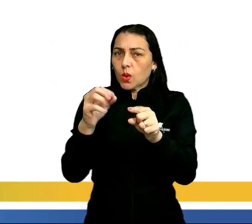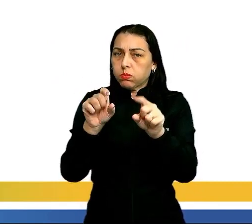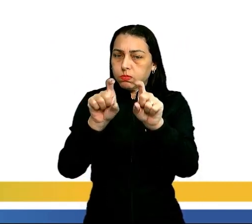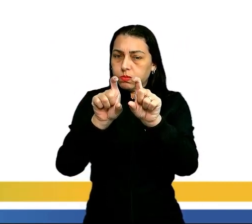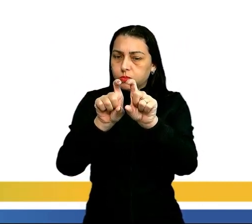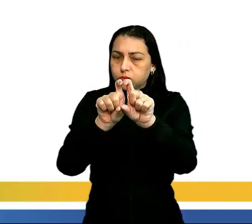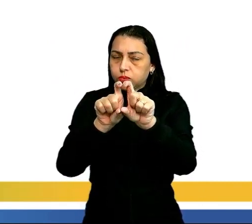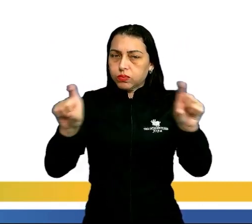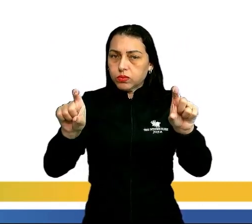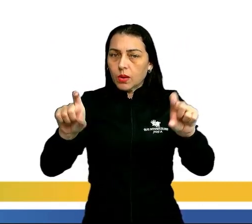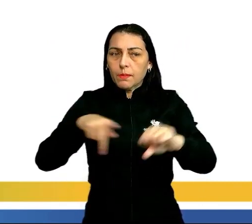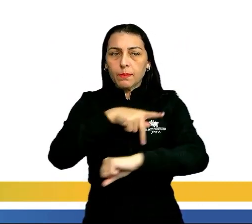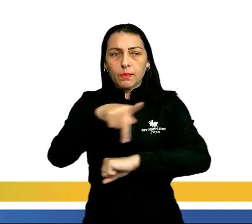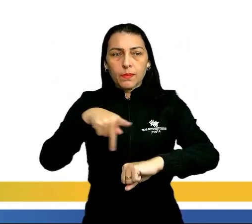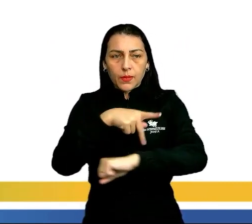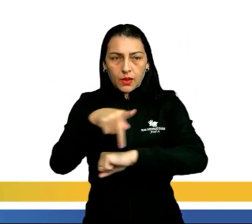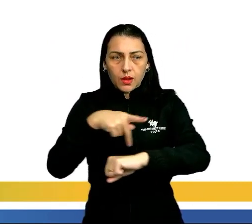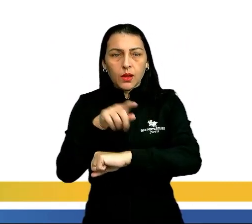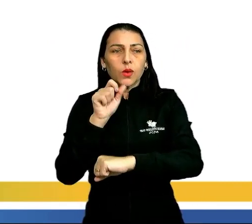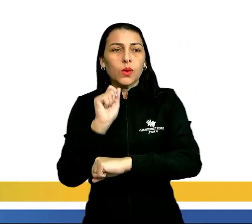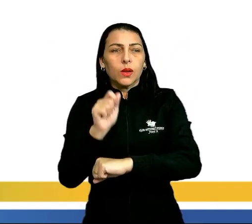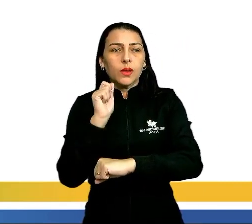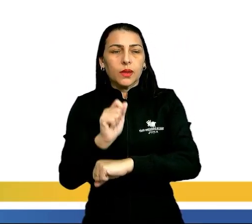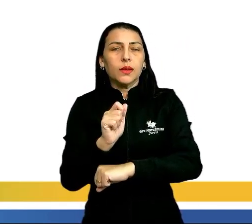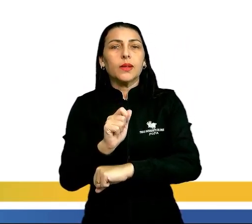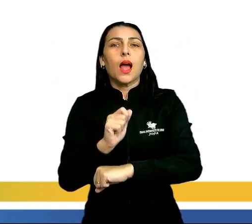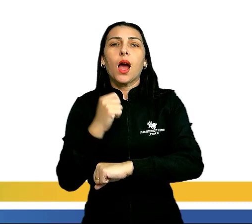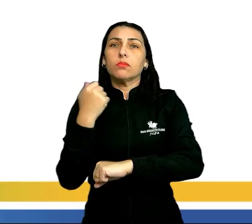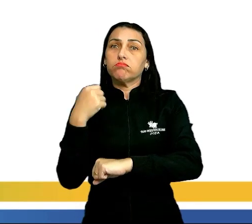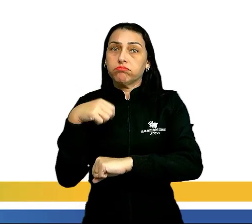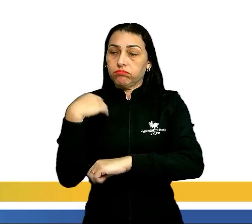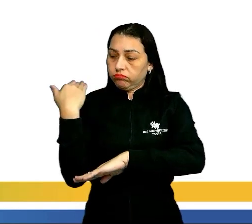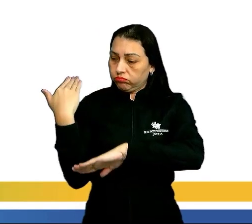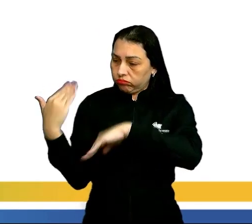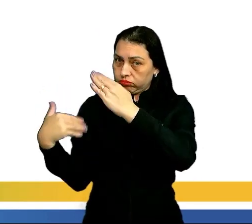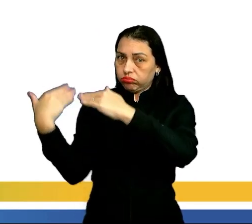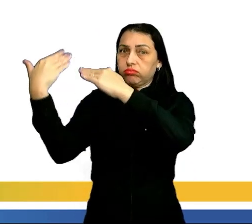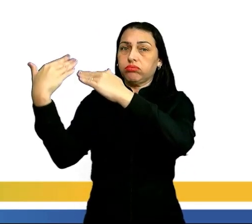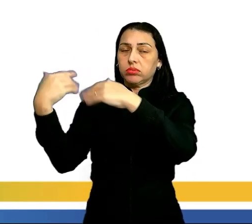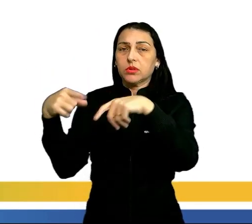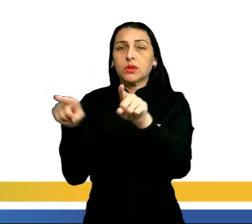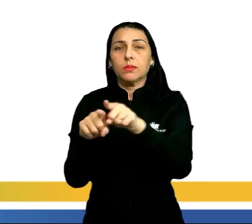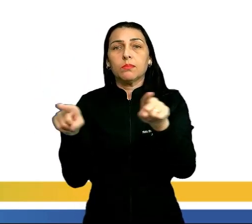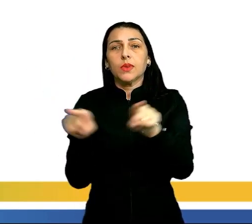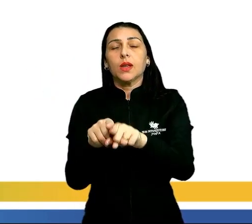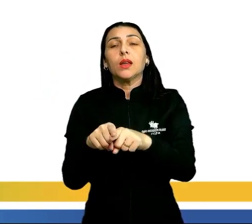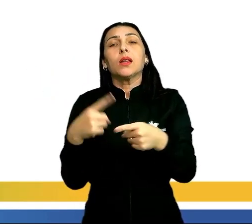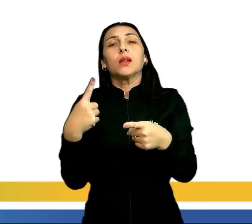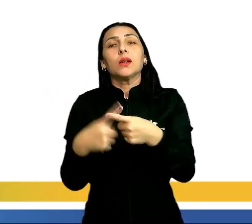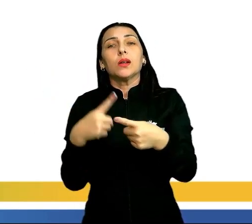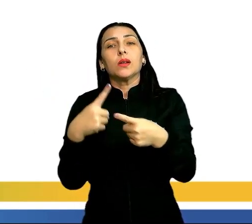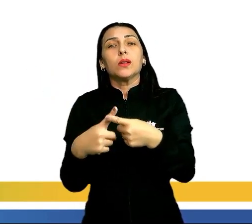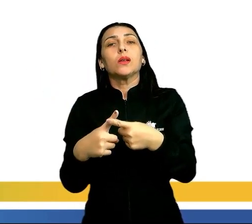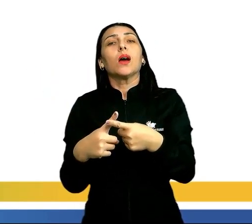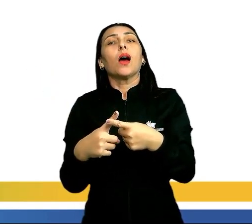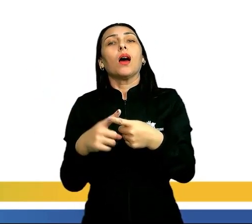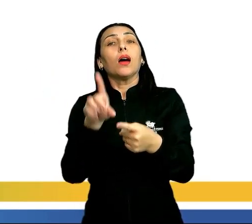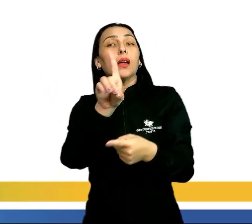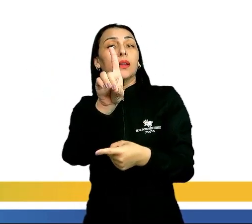interessante, são países geralmente desenvolvidos ou até mesmo em fase de estabilização